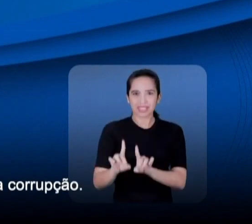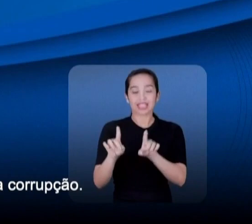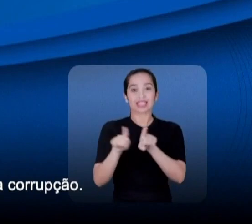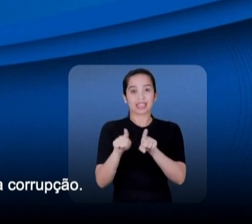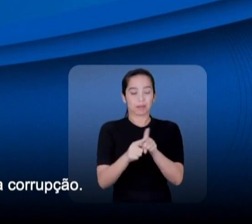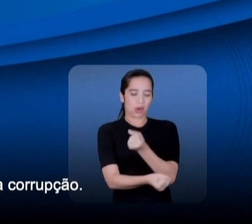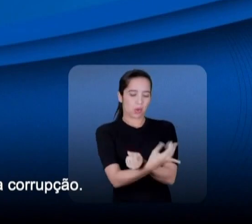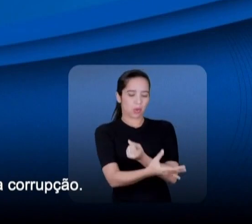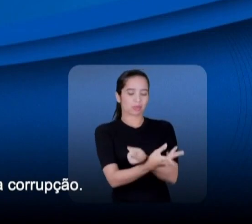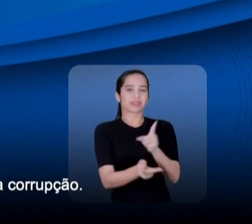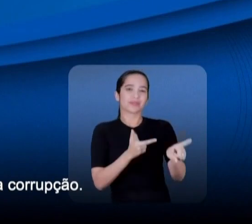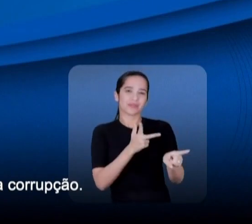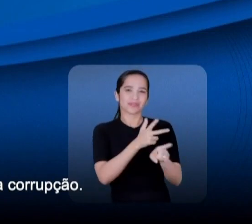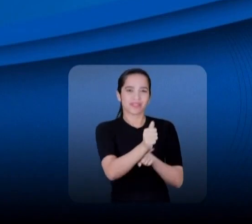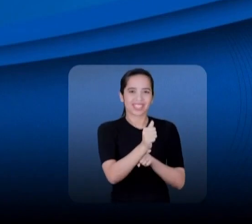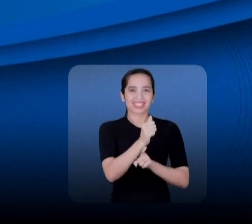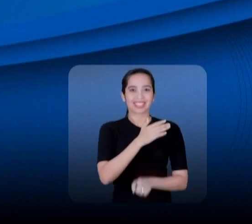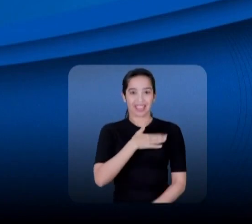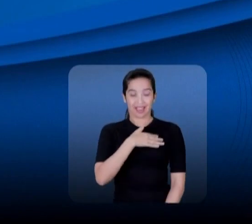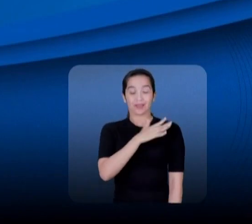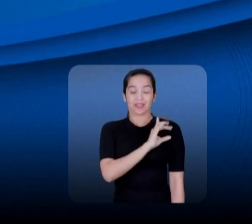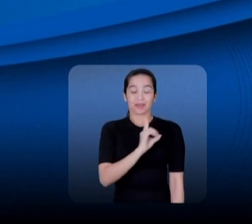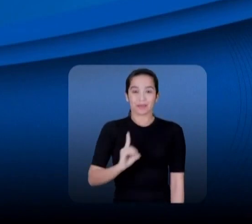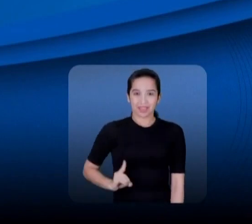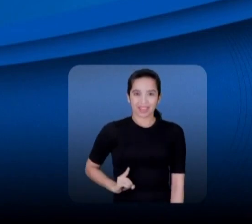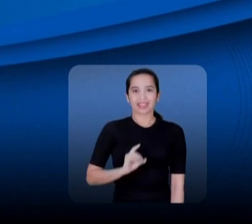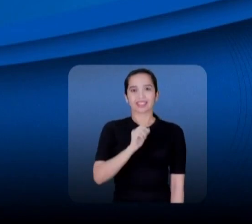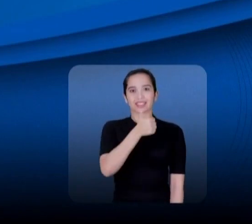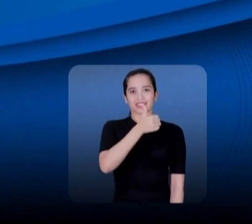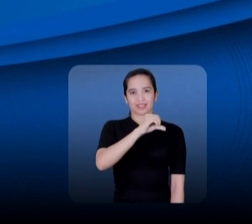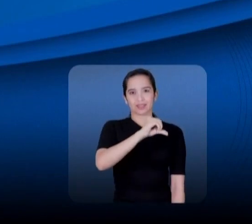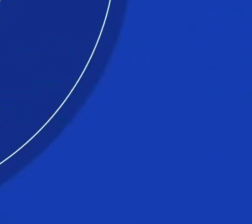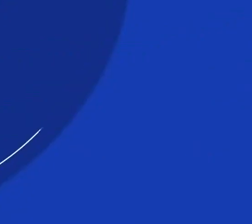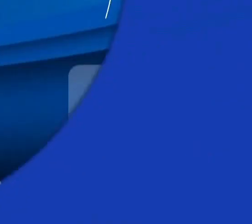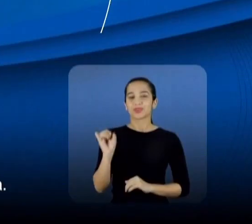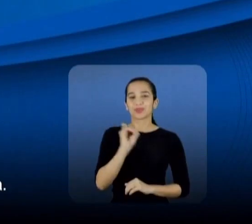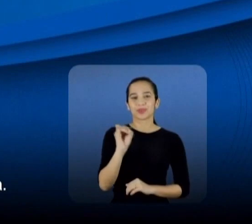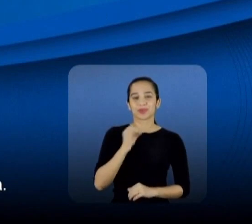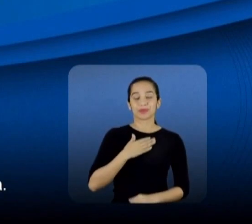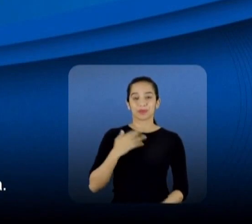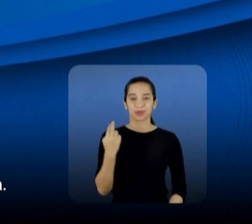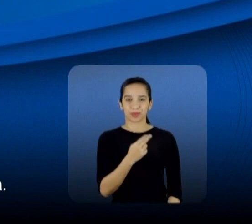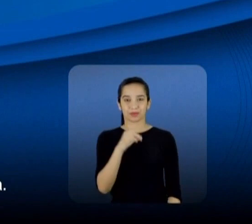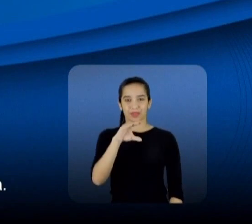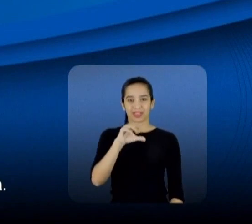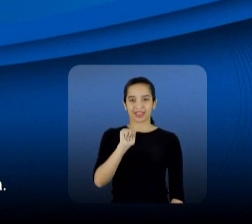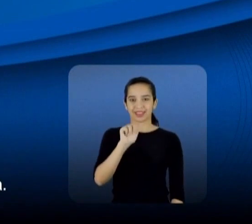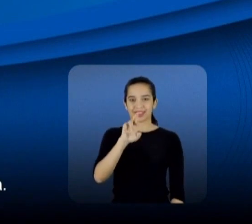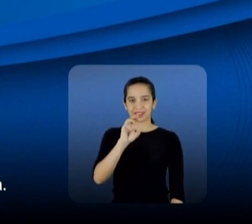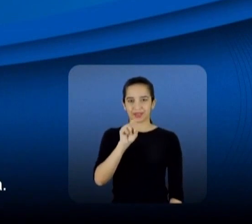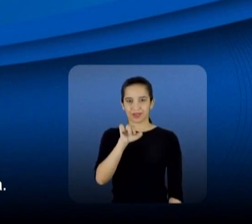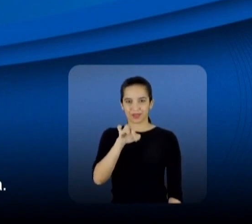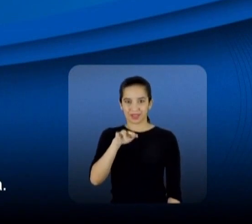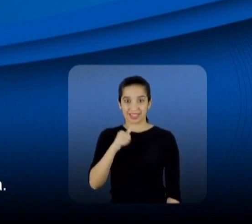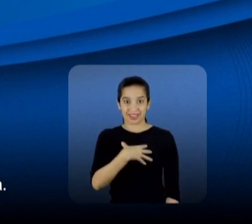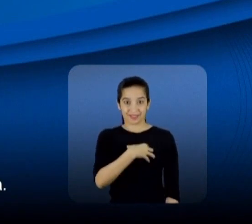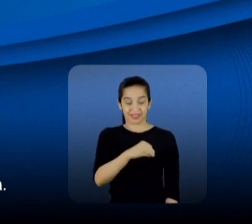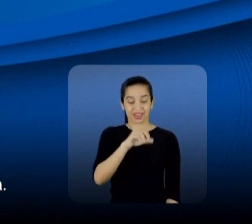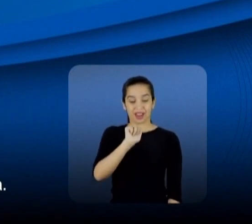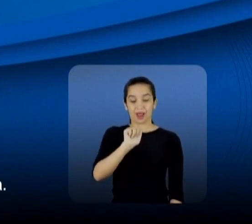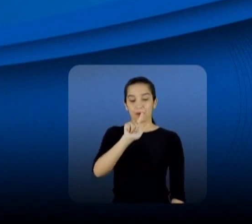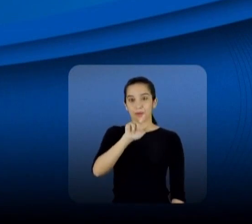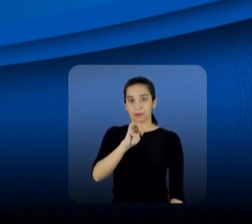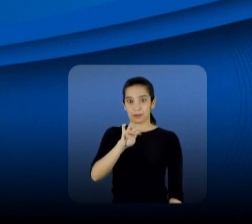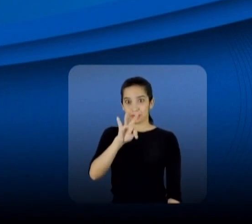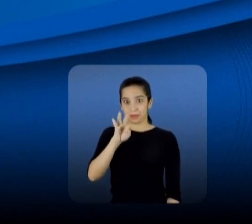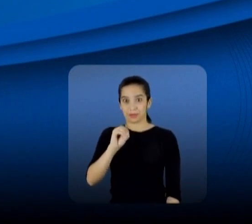deficiência e combater a corrupção. Carla Cleia, número 1900. Oi, minha gente. Sou Carolina Silva, filha de Alberto